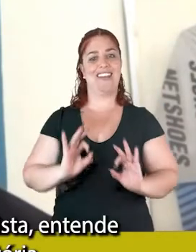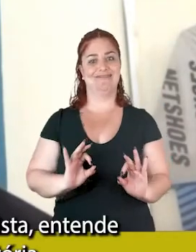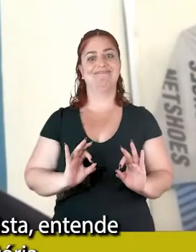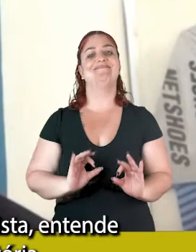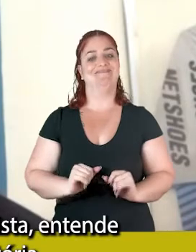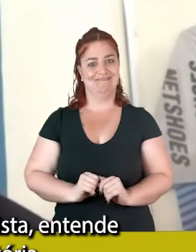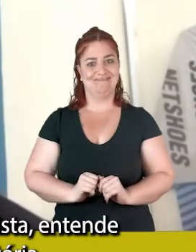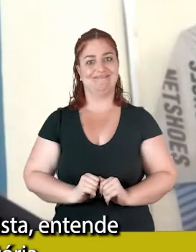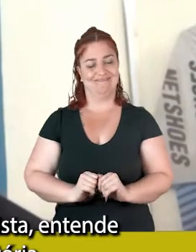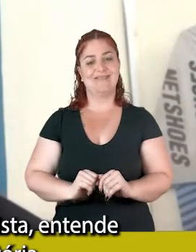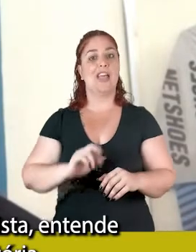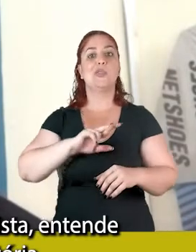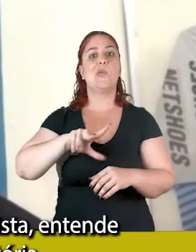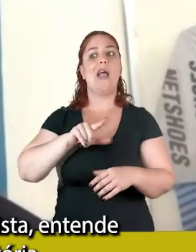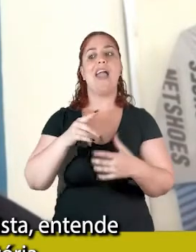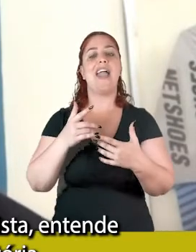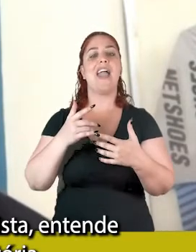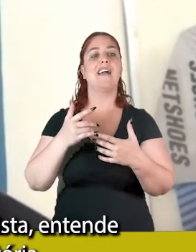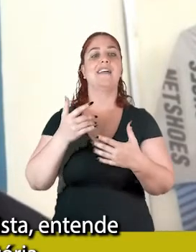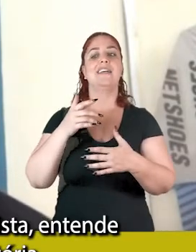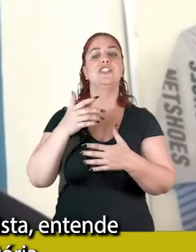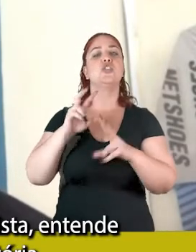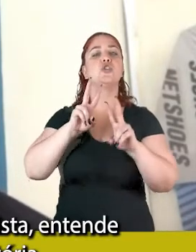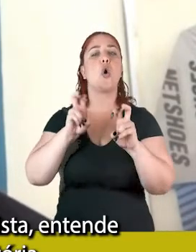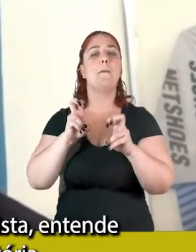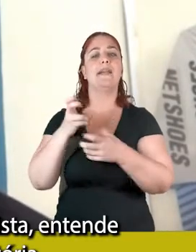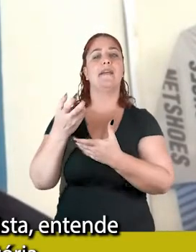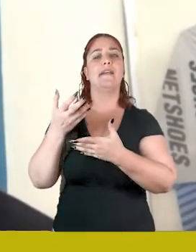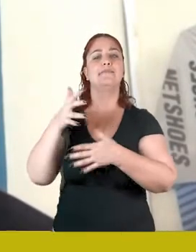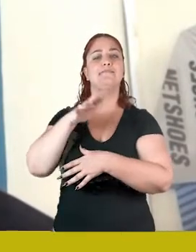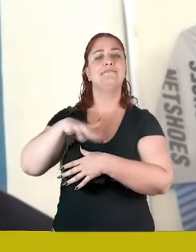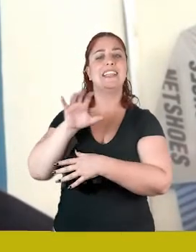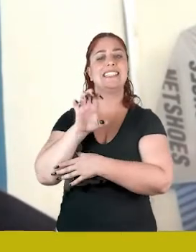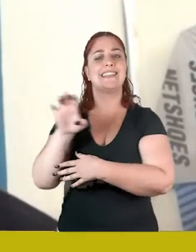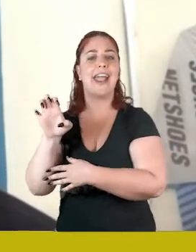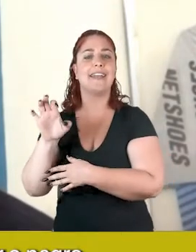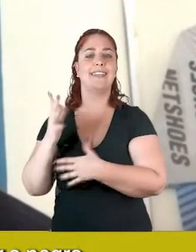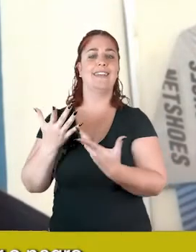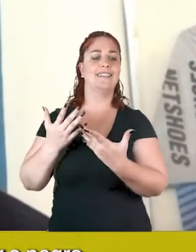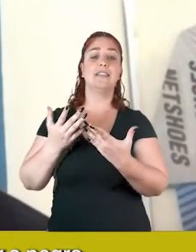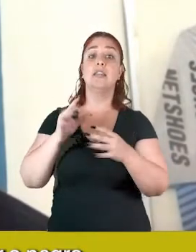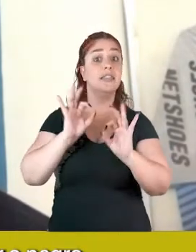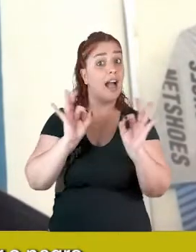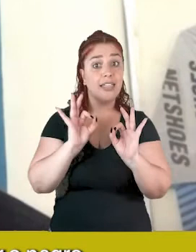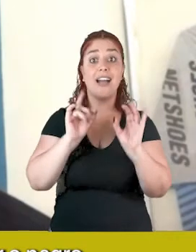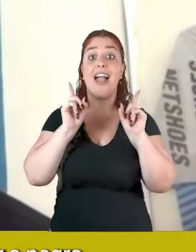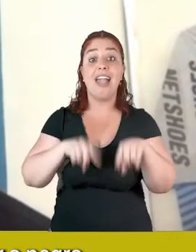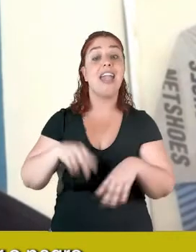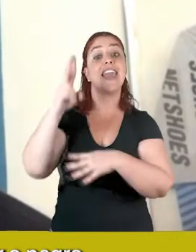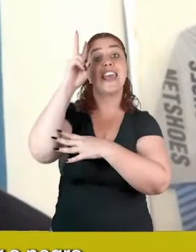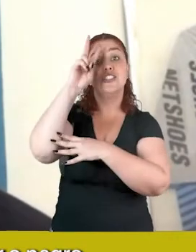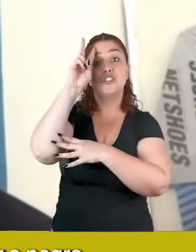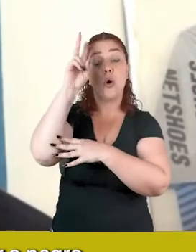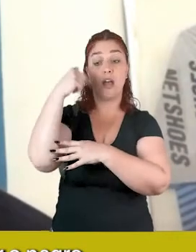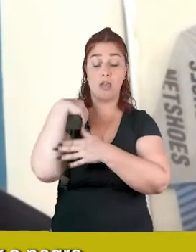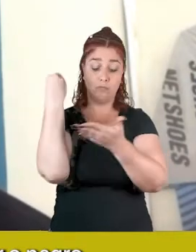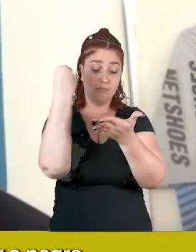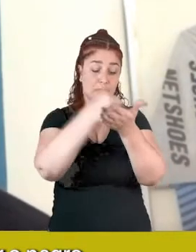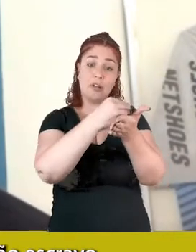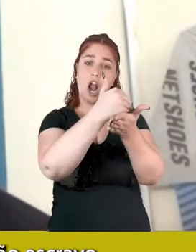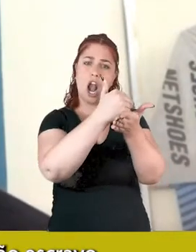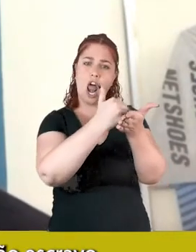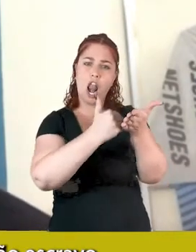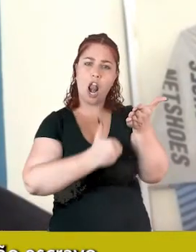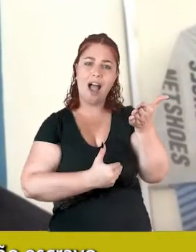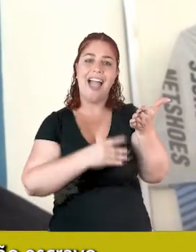nem um livro de escravista, entende, é um livro de história, é onde eu vou colocar o livro que